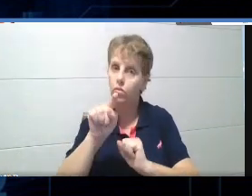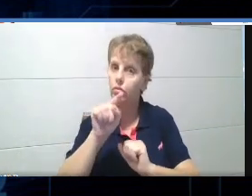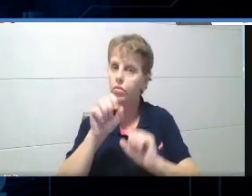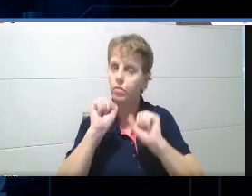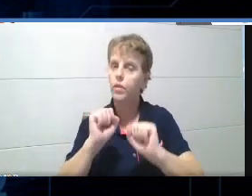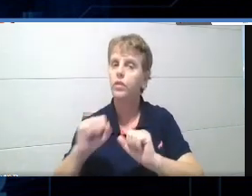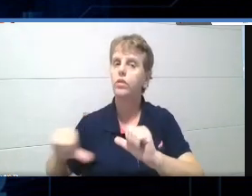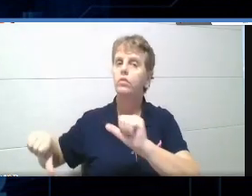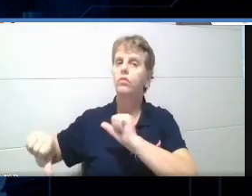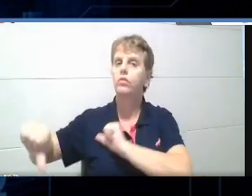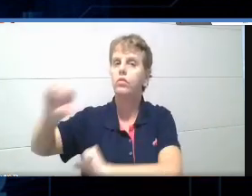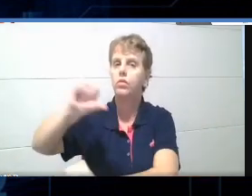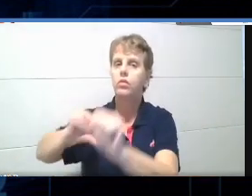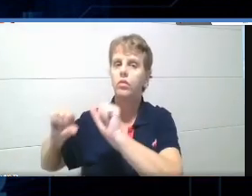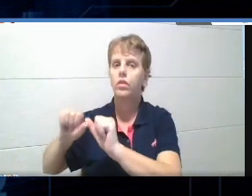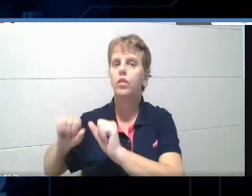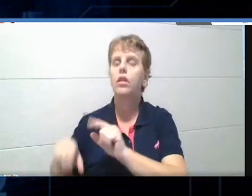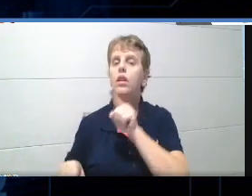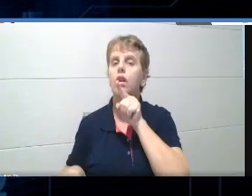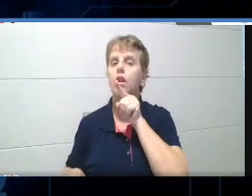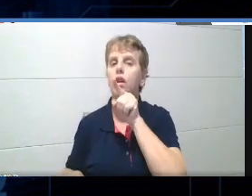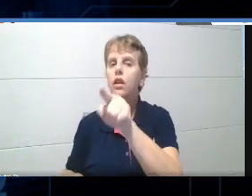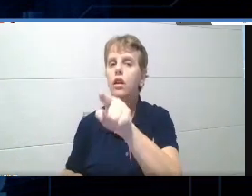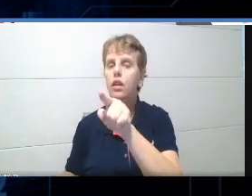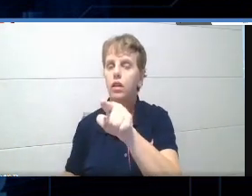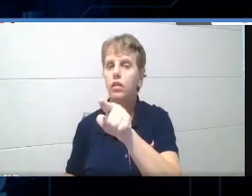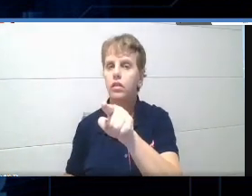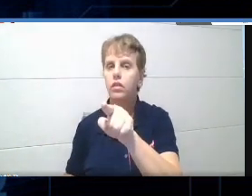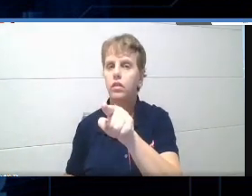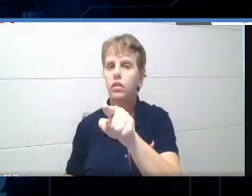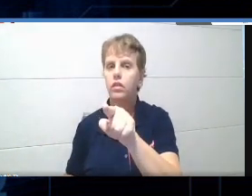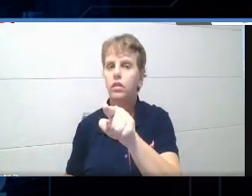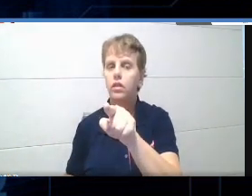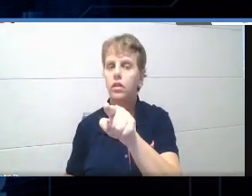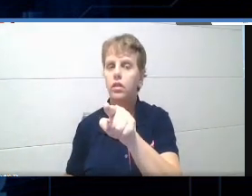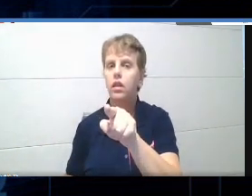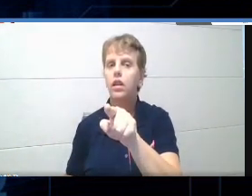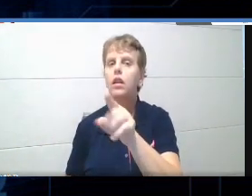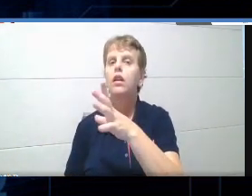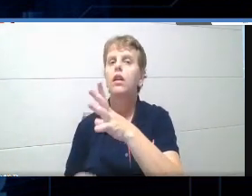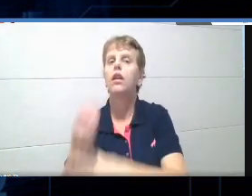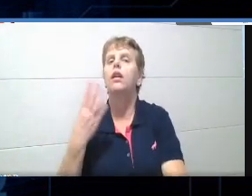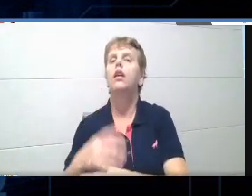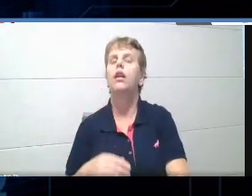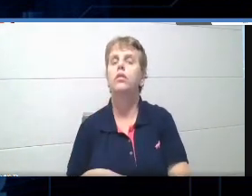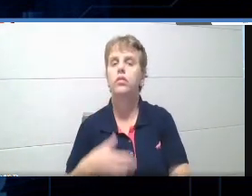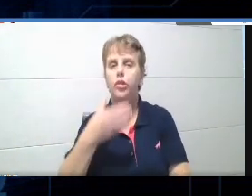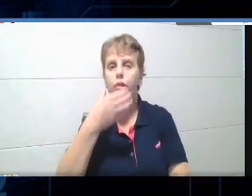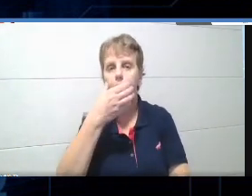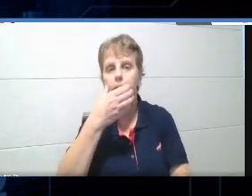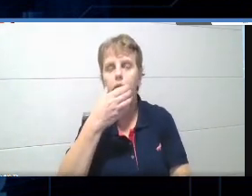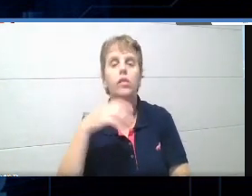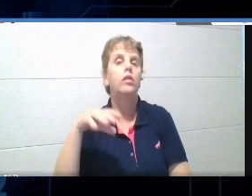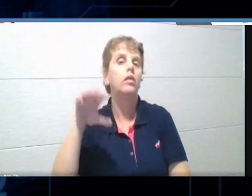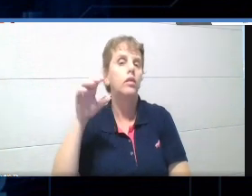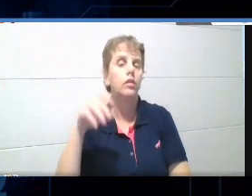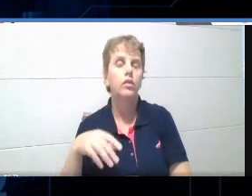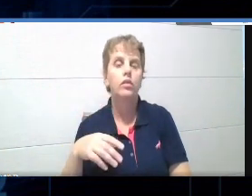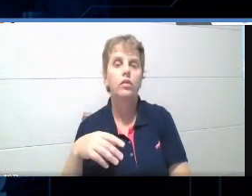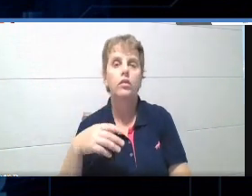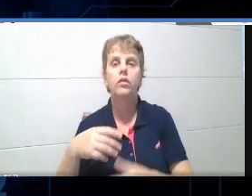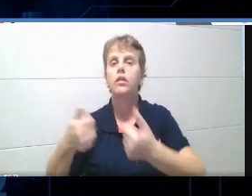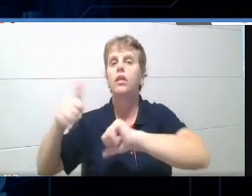dizer pra o aluno fazer um áudio, e o outro fazer a gravação, aliás, a